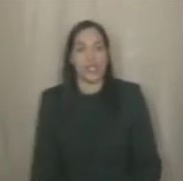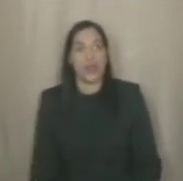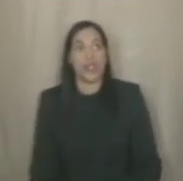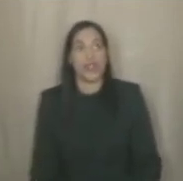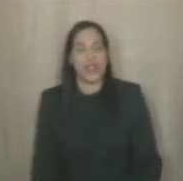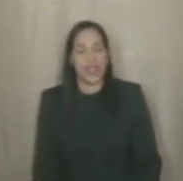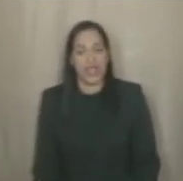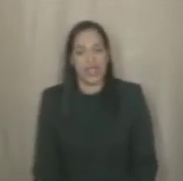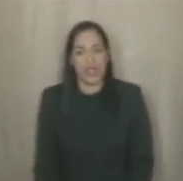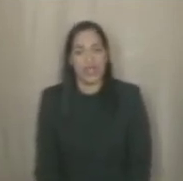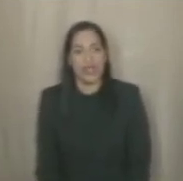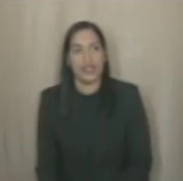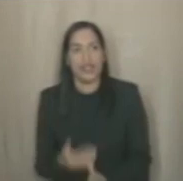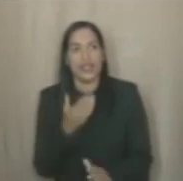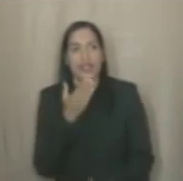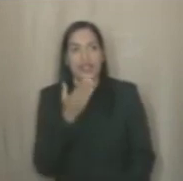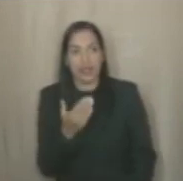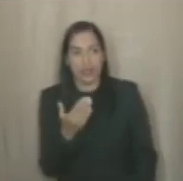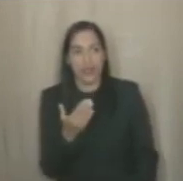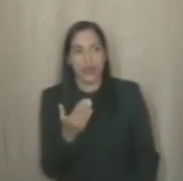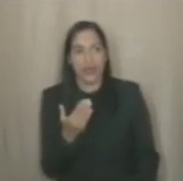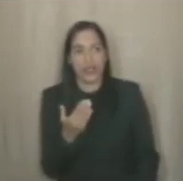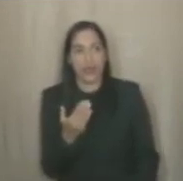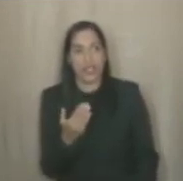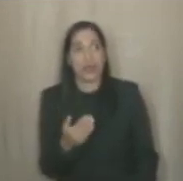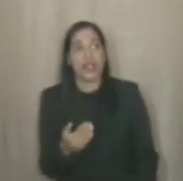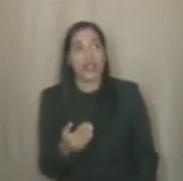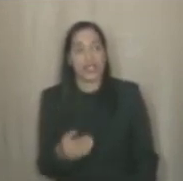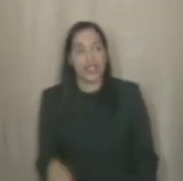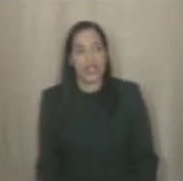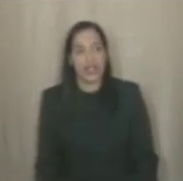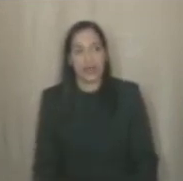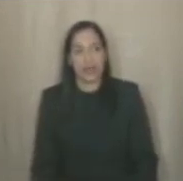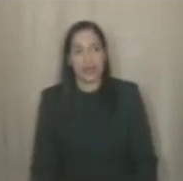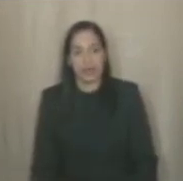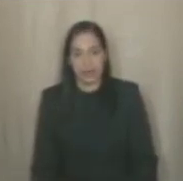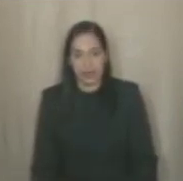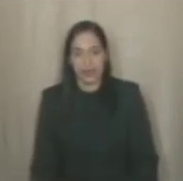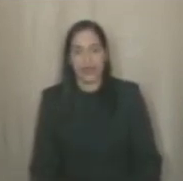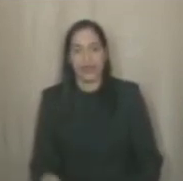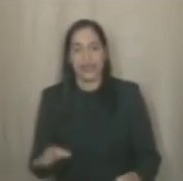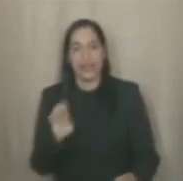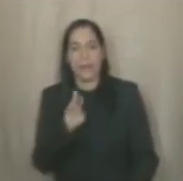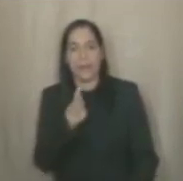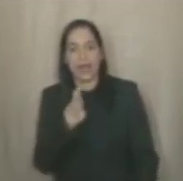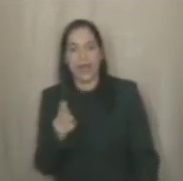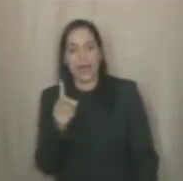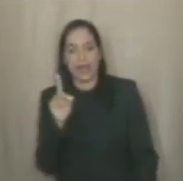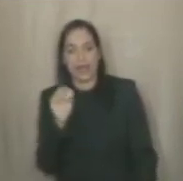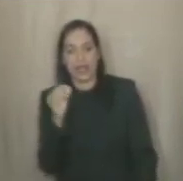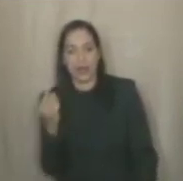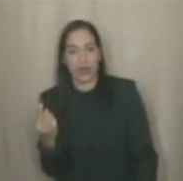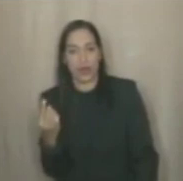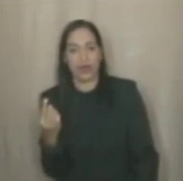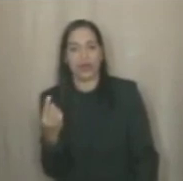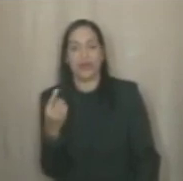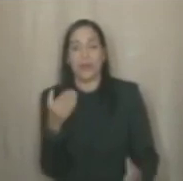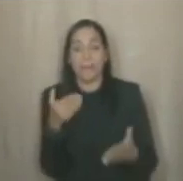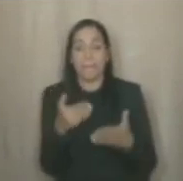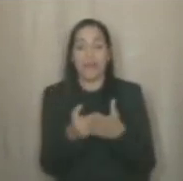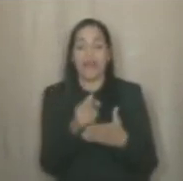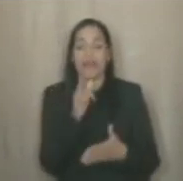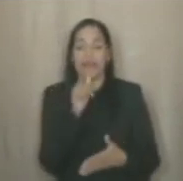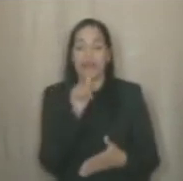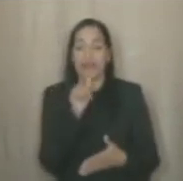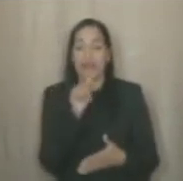atacarejo próximo daquela região ali da Guabiraba, ali na Avenida da Recuperação, na BR-101, e próximo também à Água Mineral